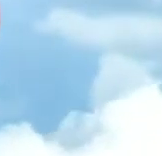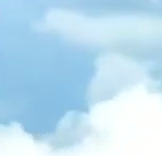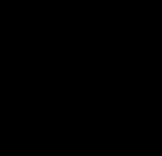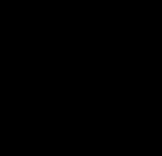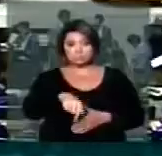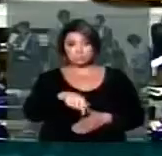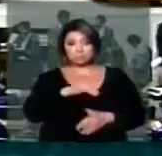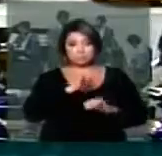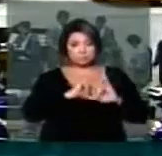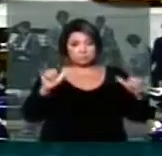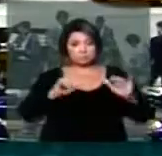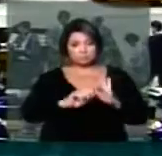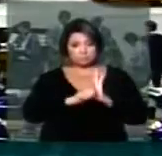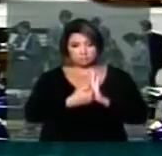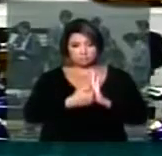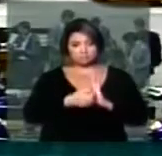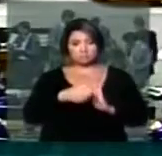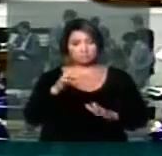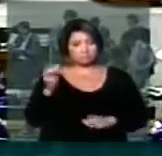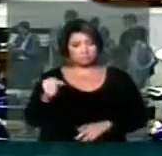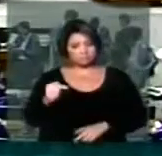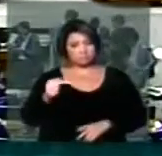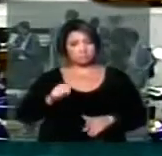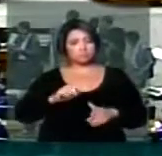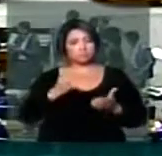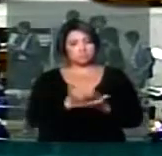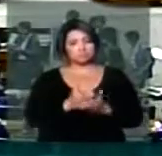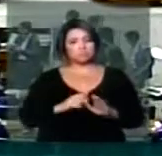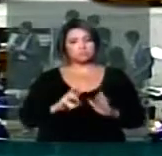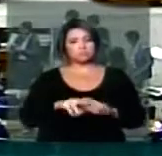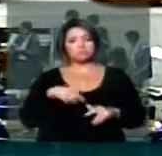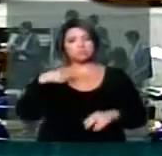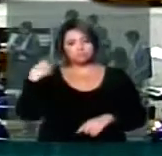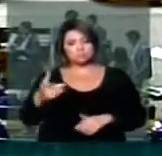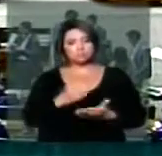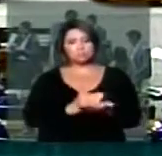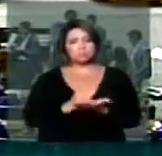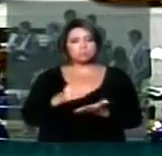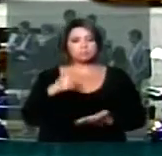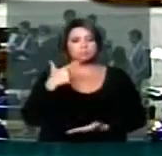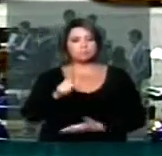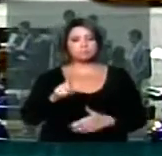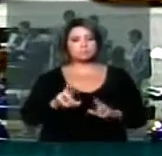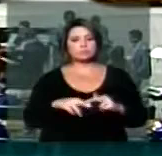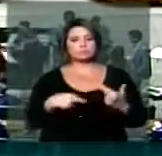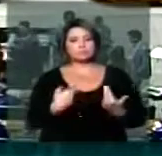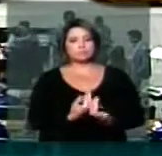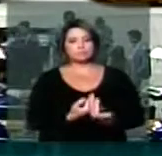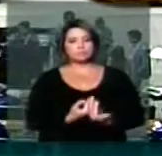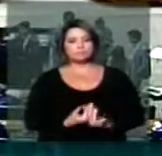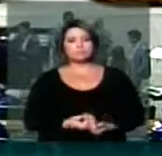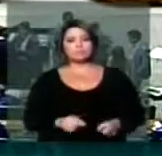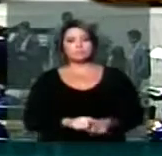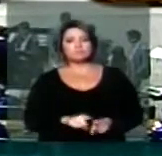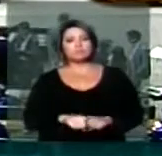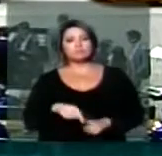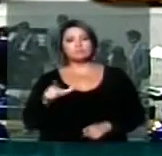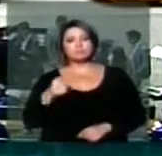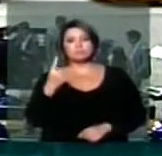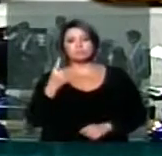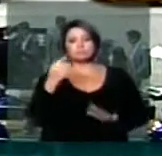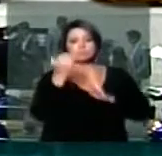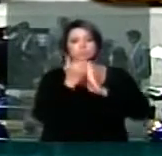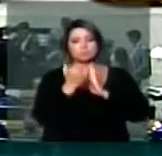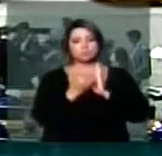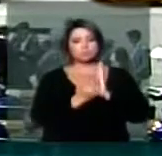A extraordinária será encerrada e uma sessão extraordinária começará em seguida com um único